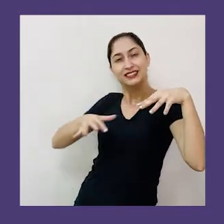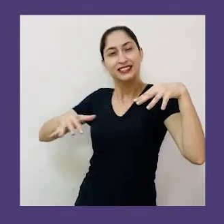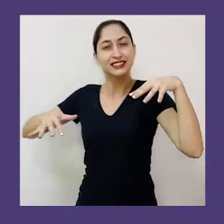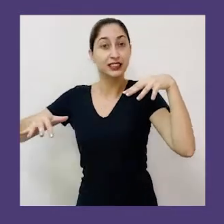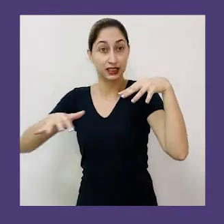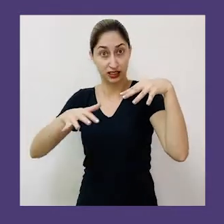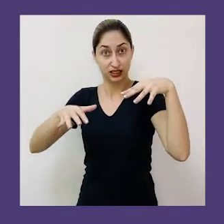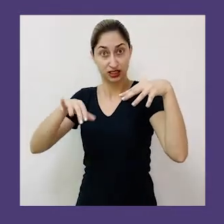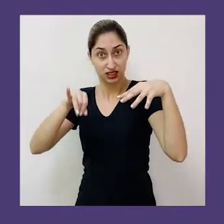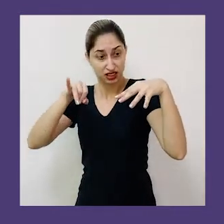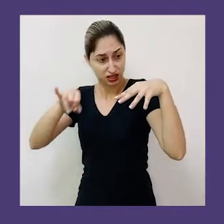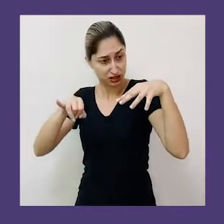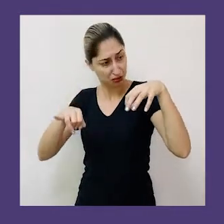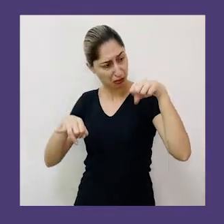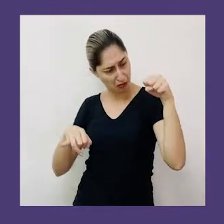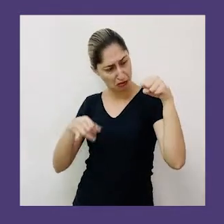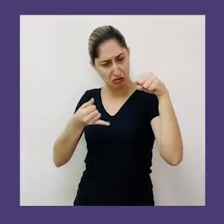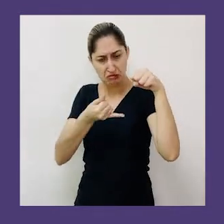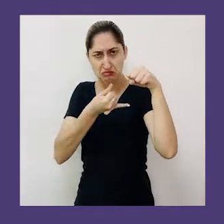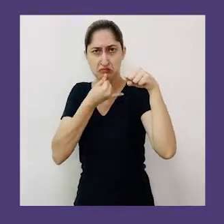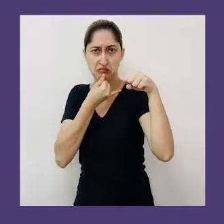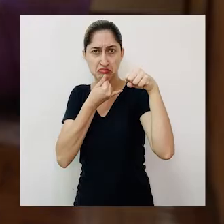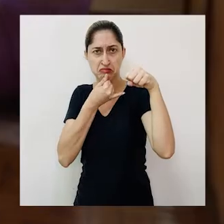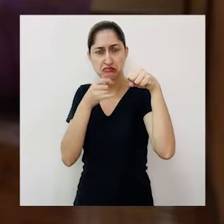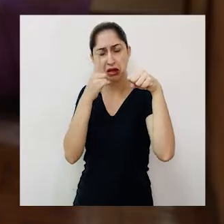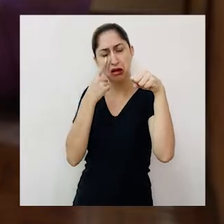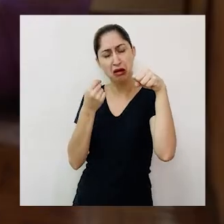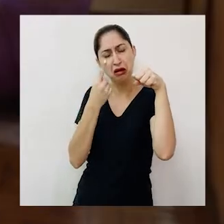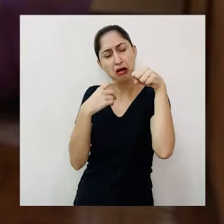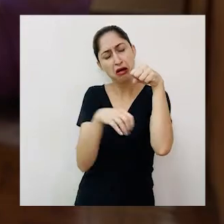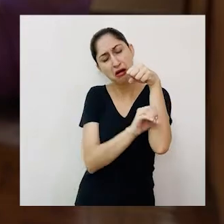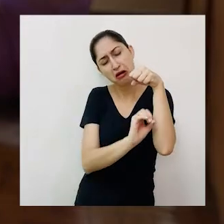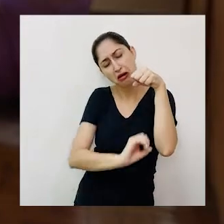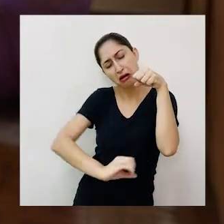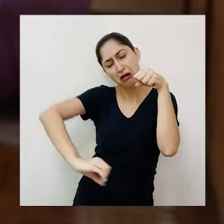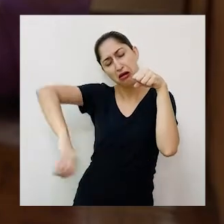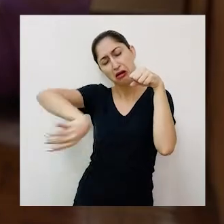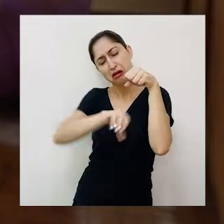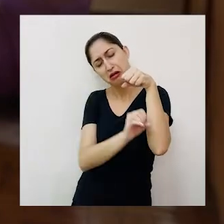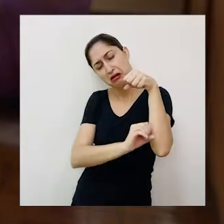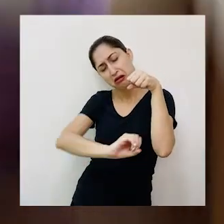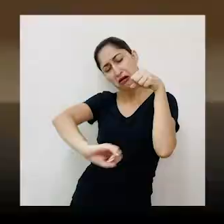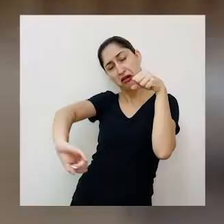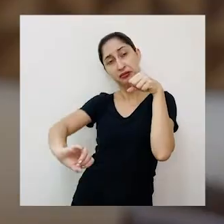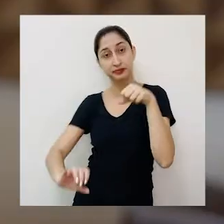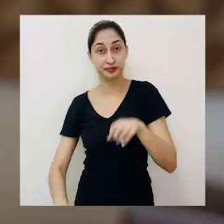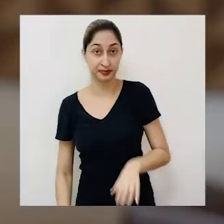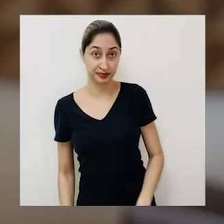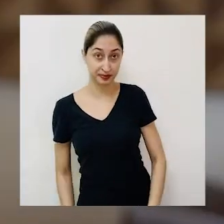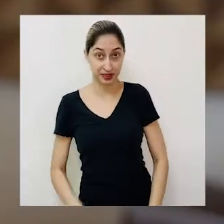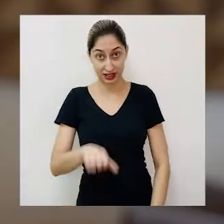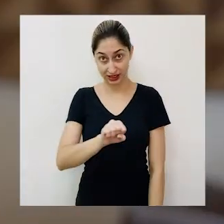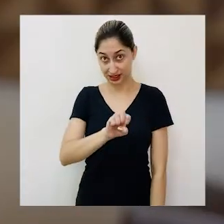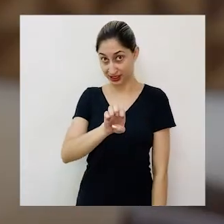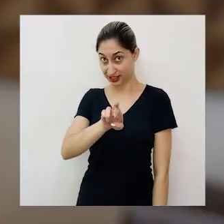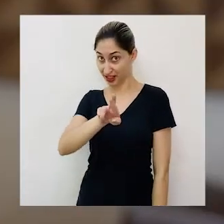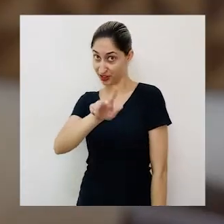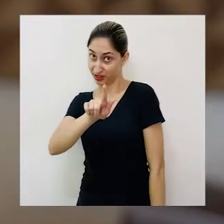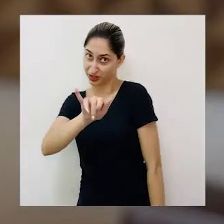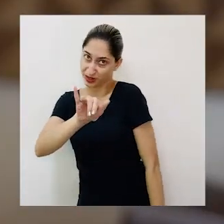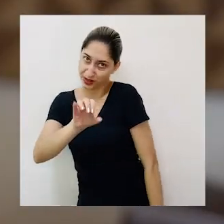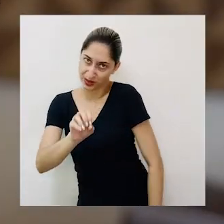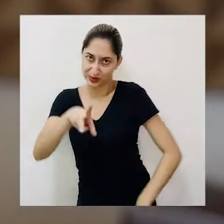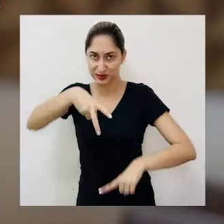queima, fica apagada de tão triste. Chora bolinhas vermelhas pelo chão. Sérgio Sofá